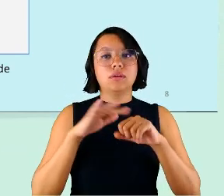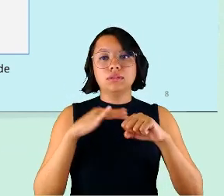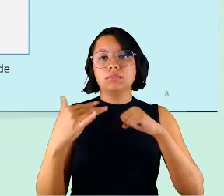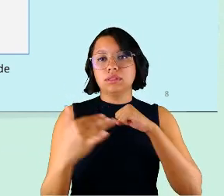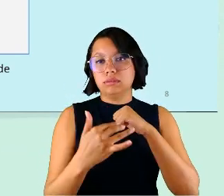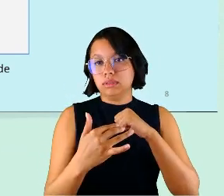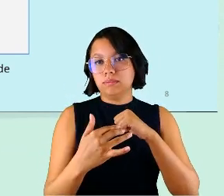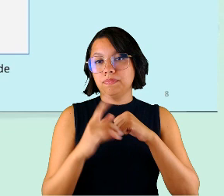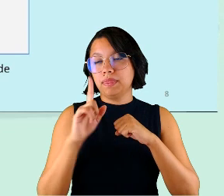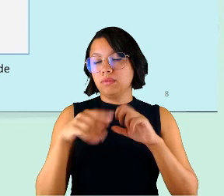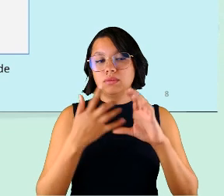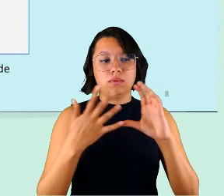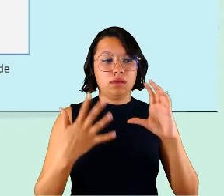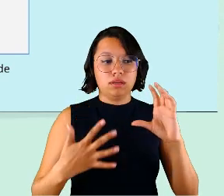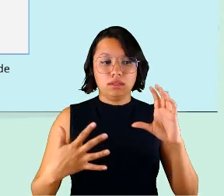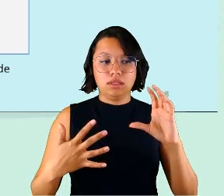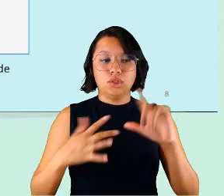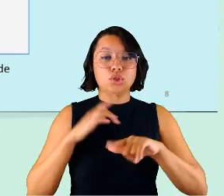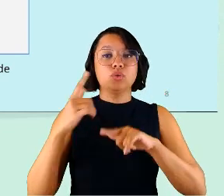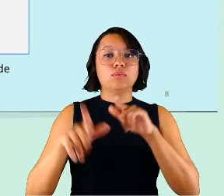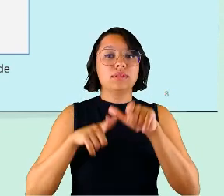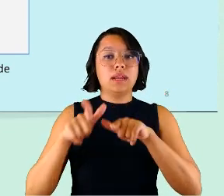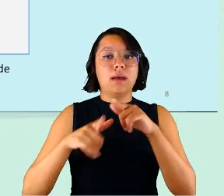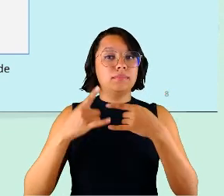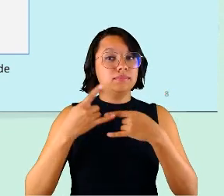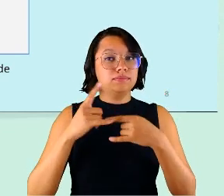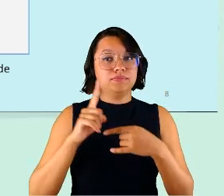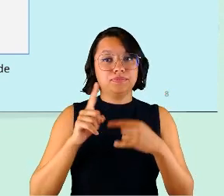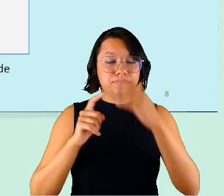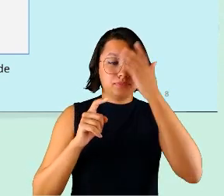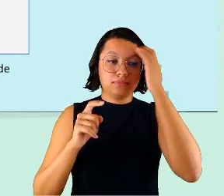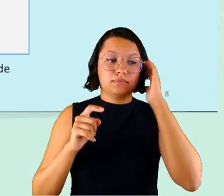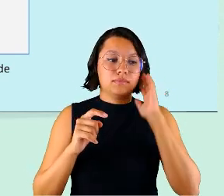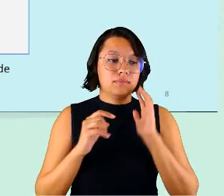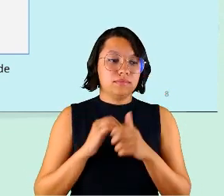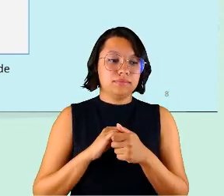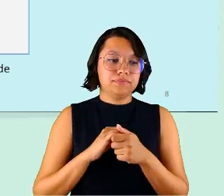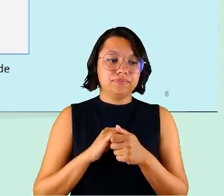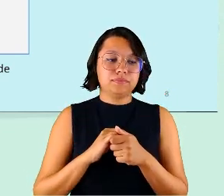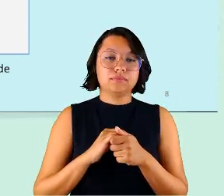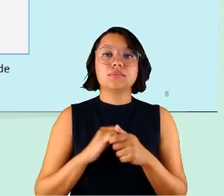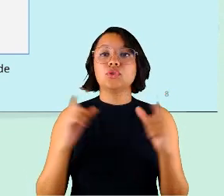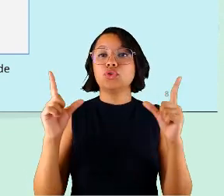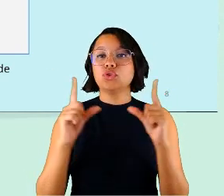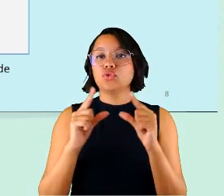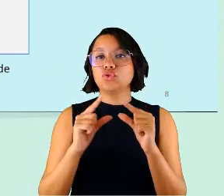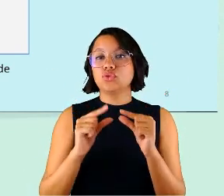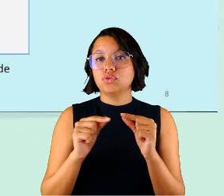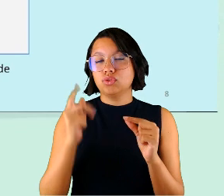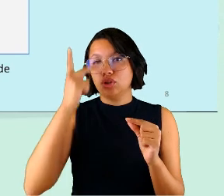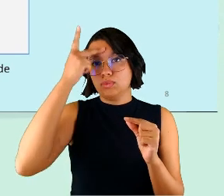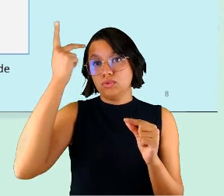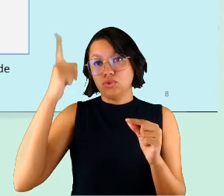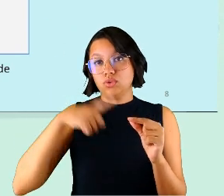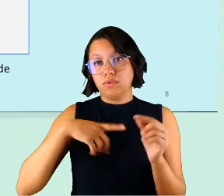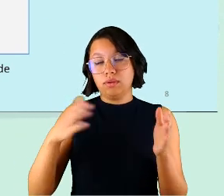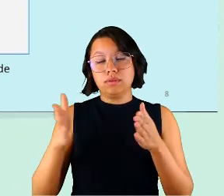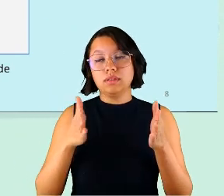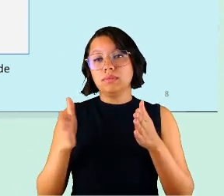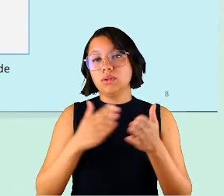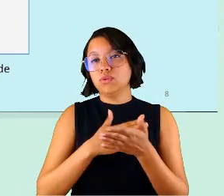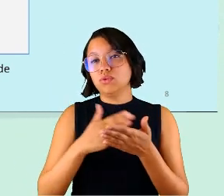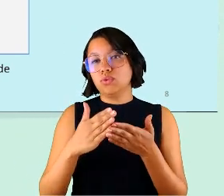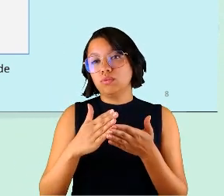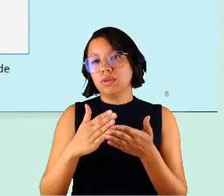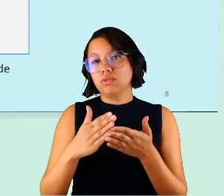pandemia não são características do teletrabalho e aí a diminuição que as pessoas tiveram nesse período